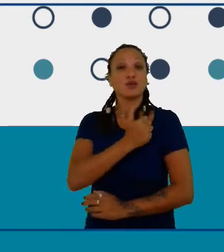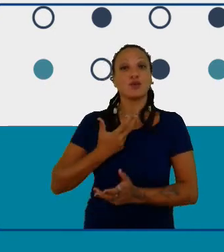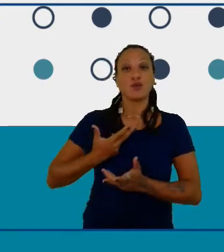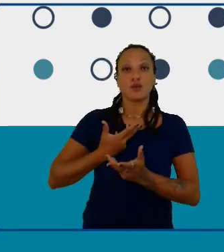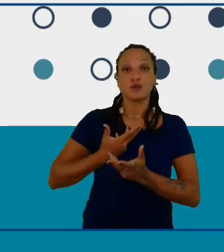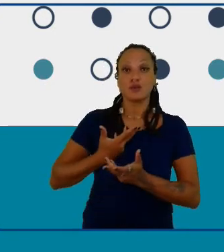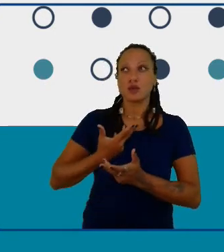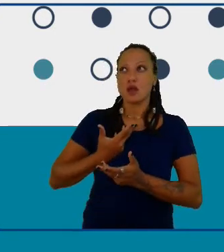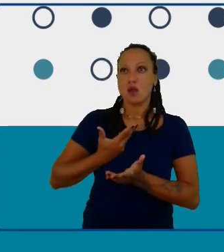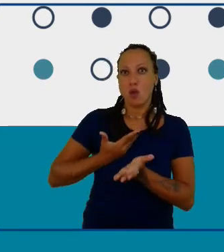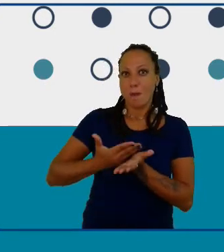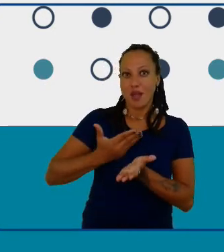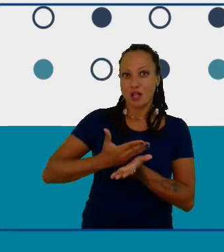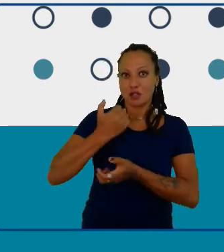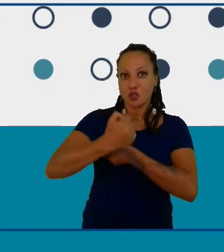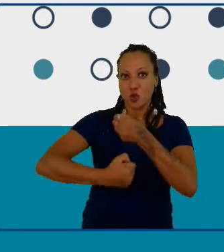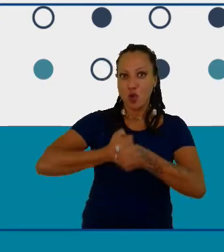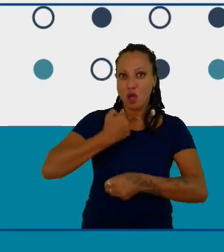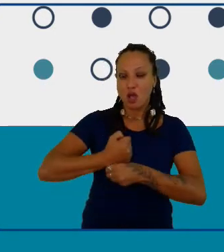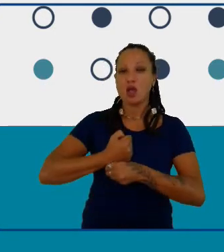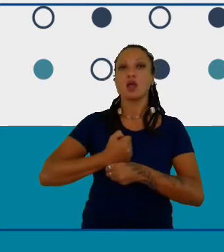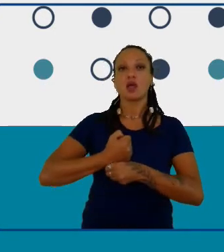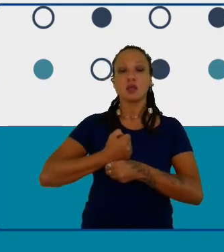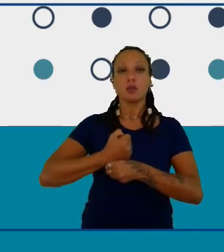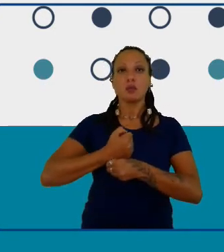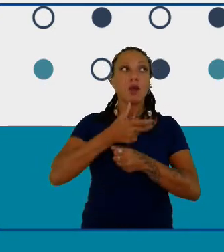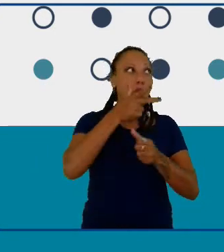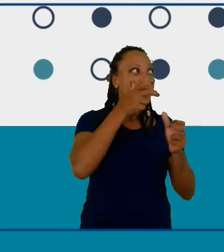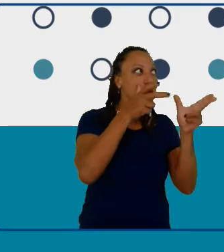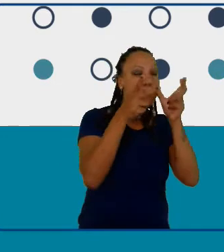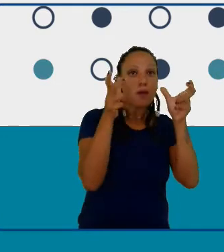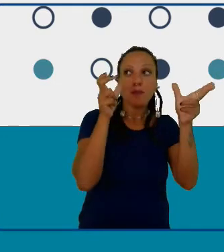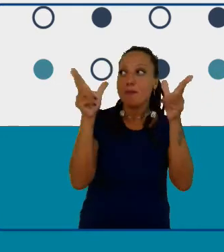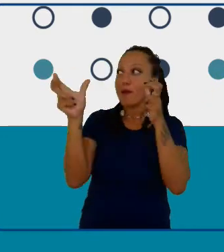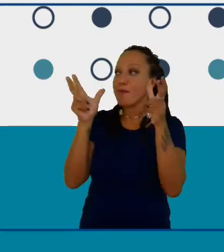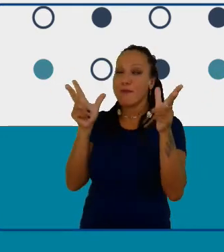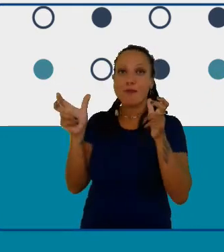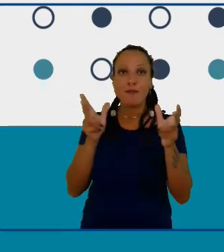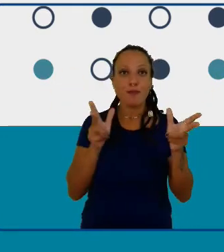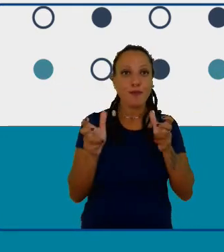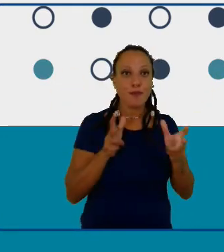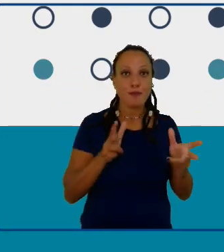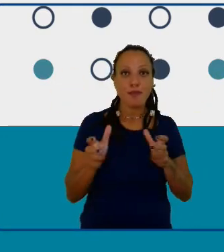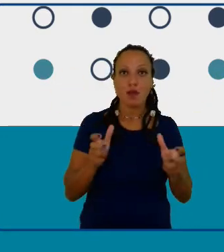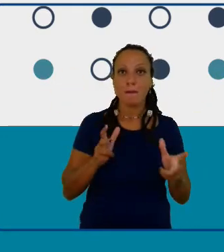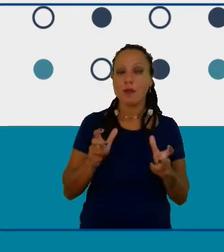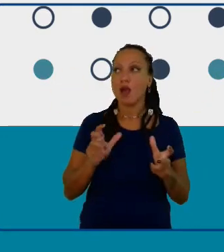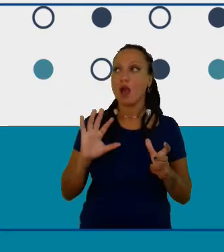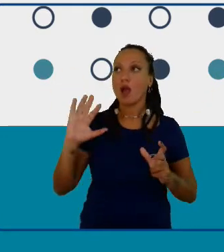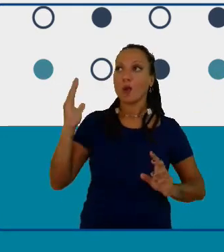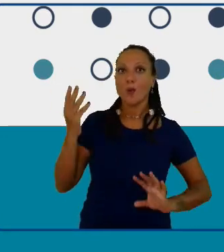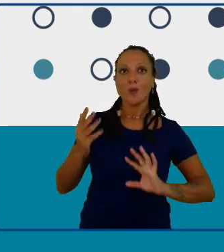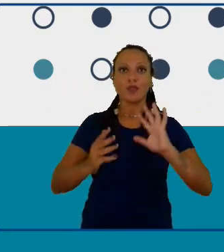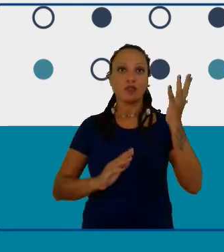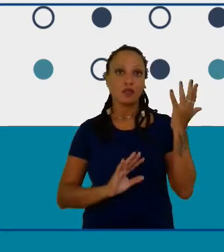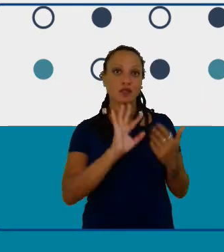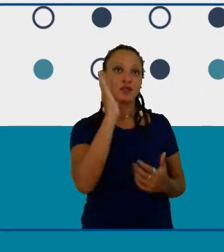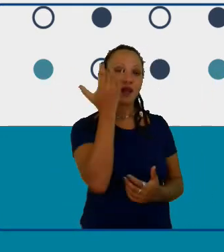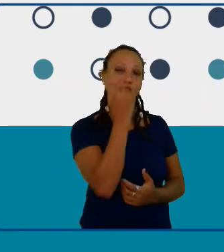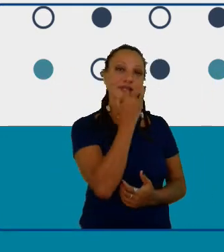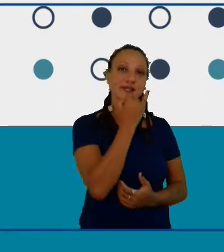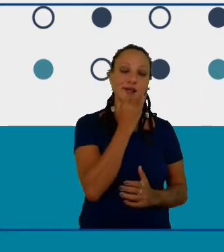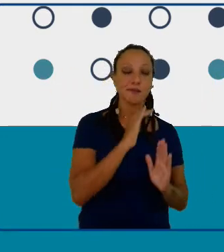ano a observarem as situações em torno deles na escola na comunidade